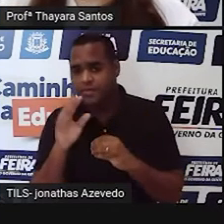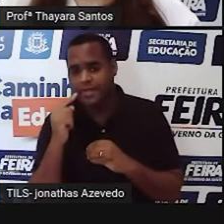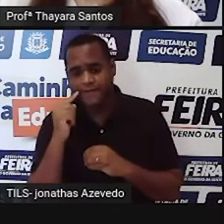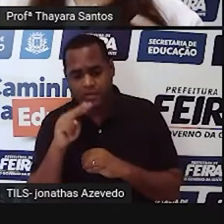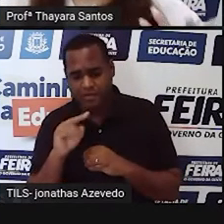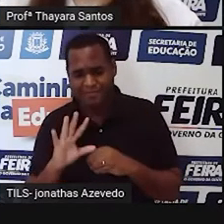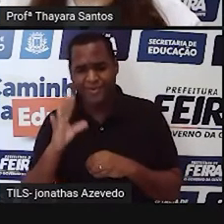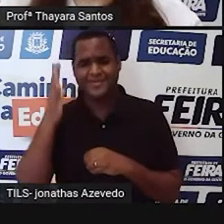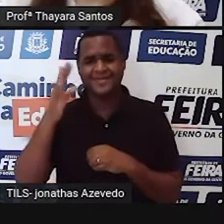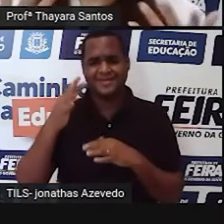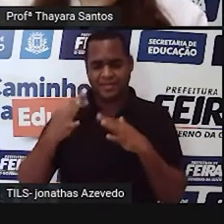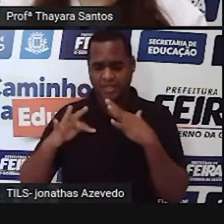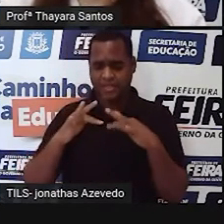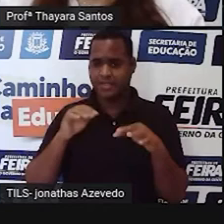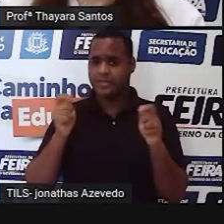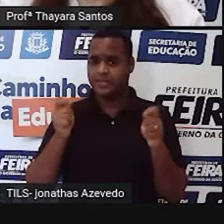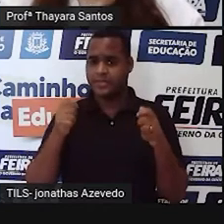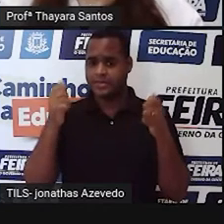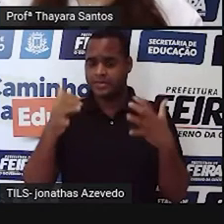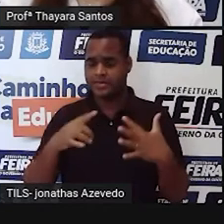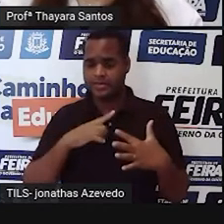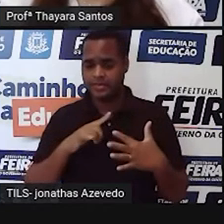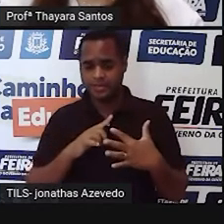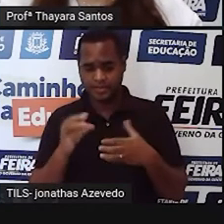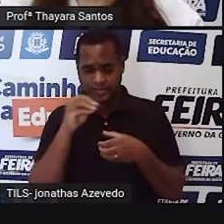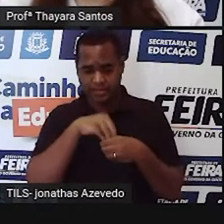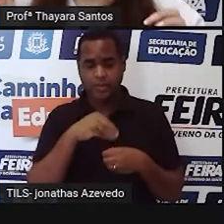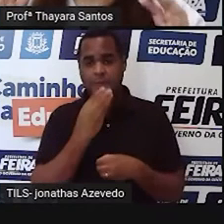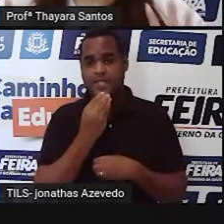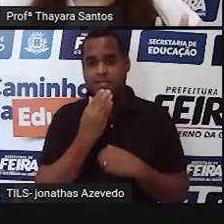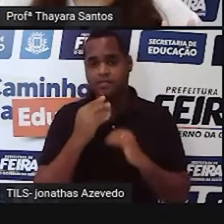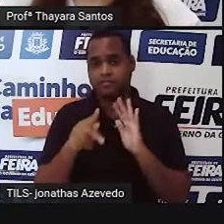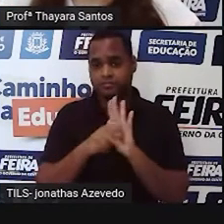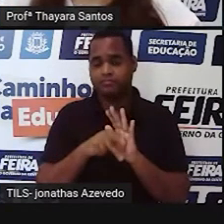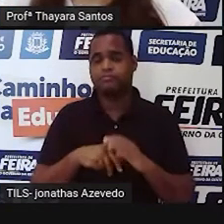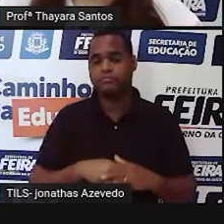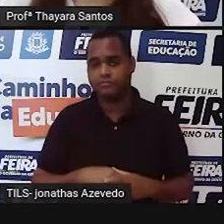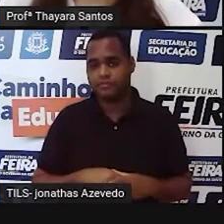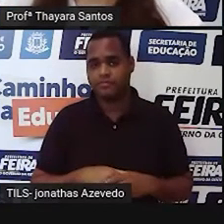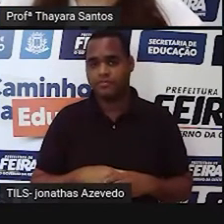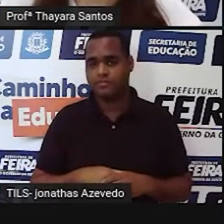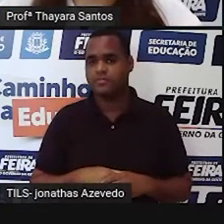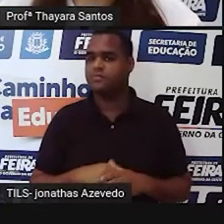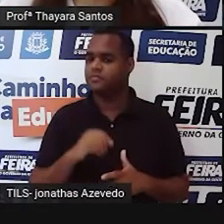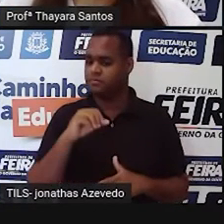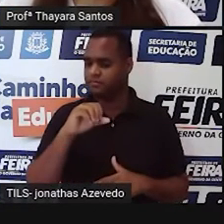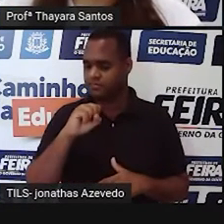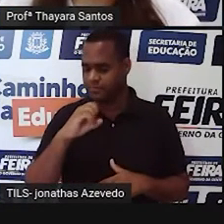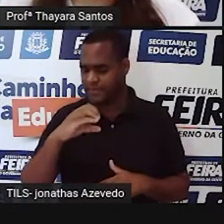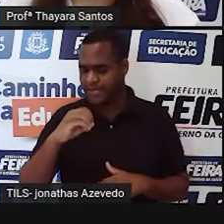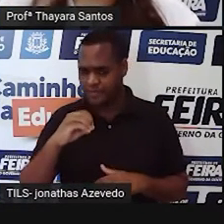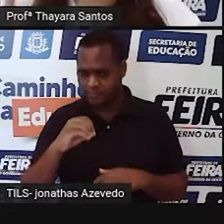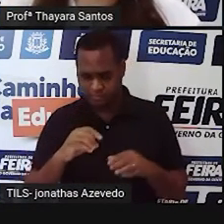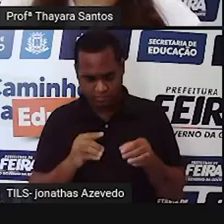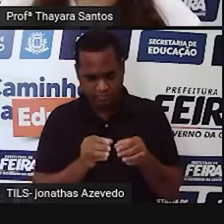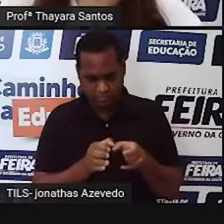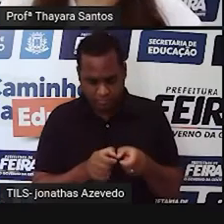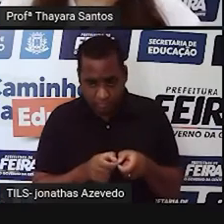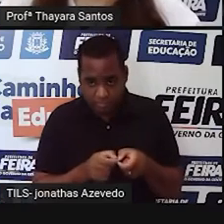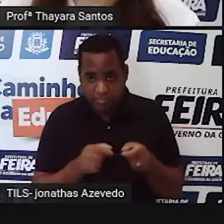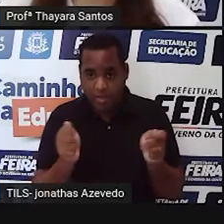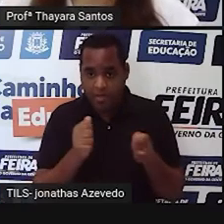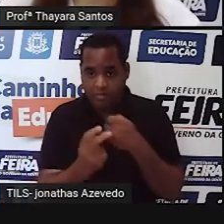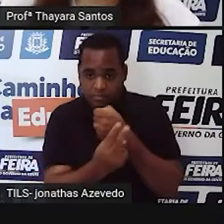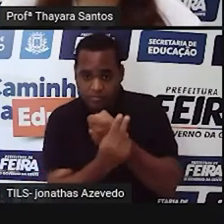impacto, que pode danificar o aparelho reprodutor do homem. Então, a função do saco escrotal é proteger. Então, a estrutura de